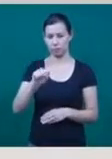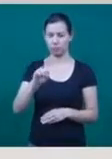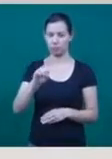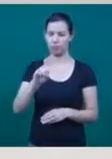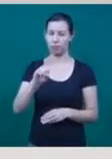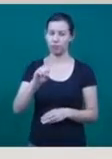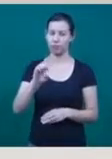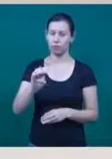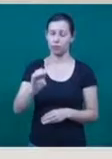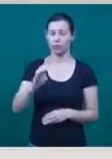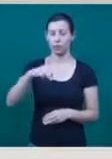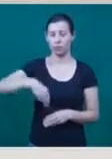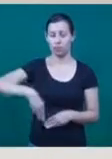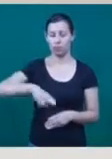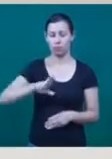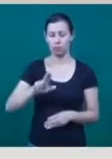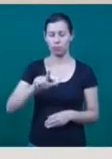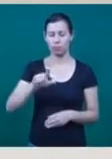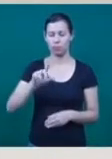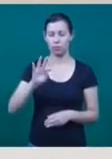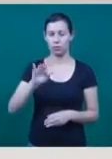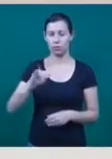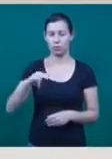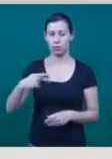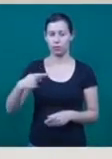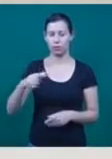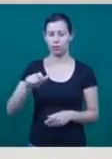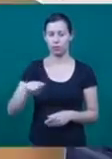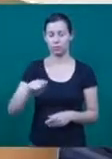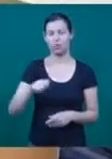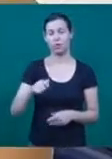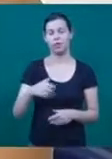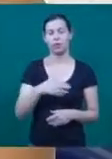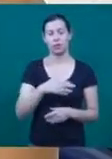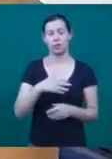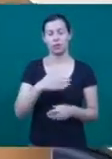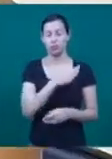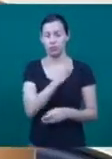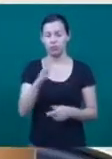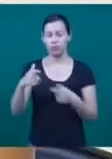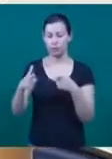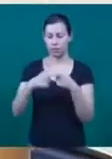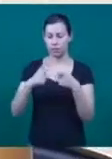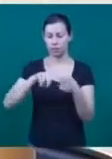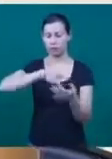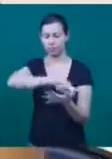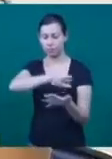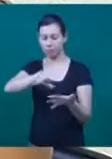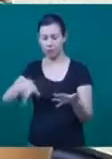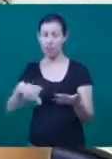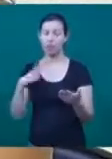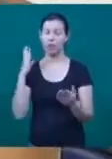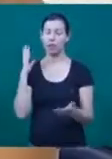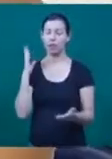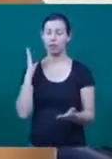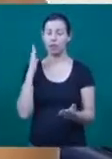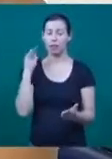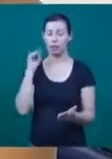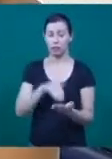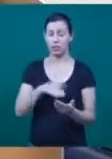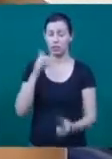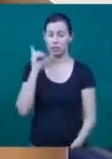por ortopedista, angiologista, neurologista, até receber a notícia. As dores eram